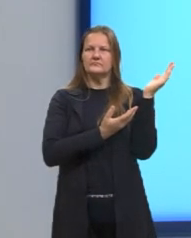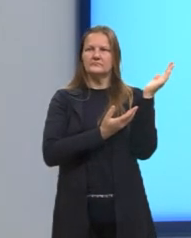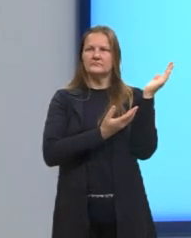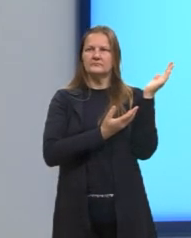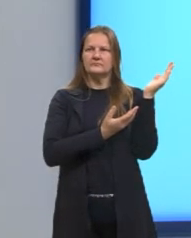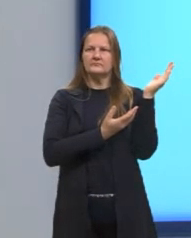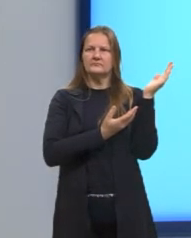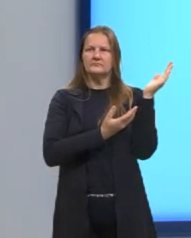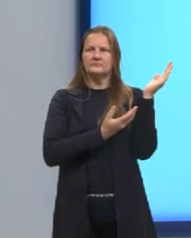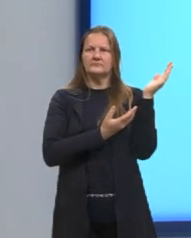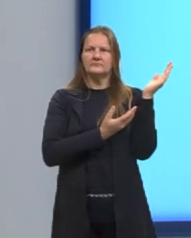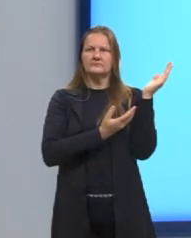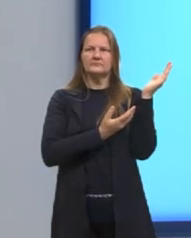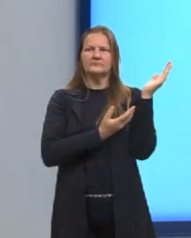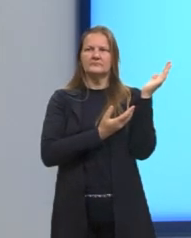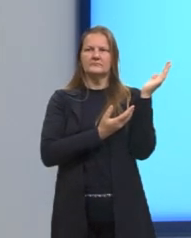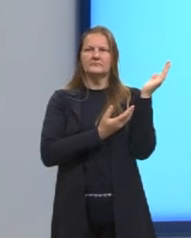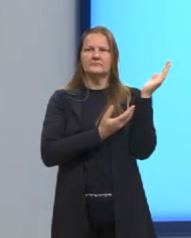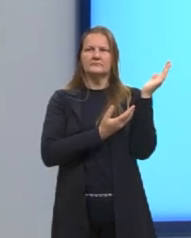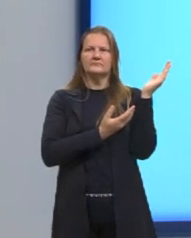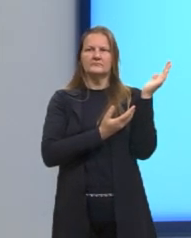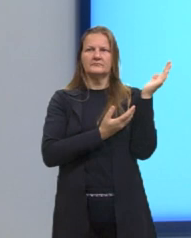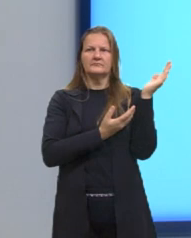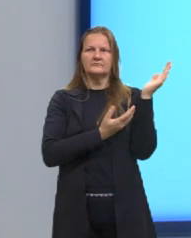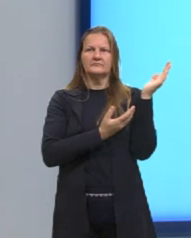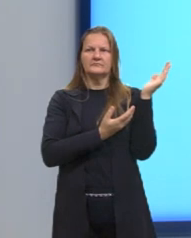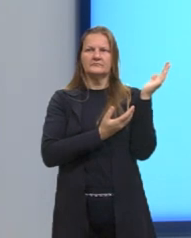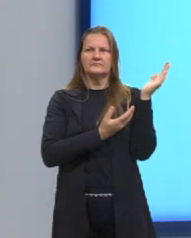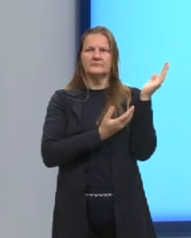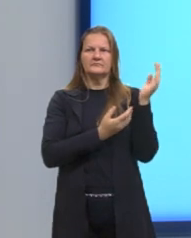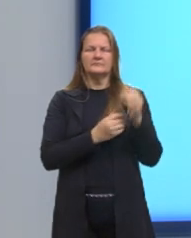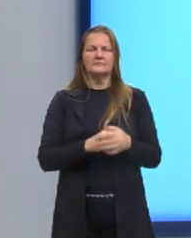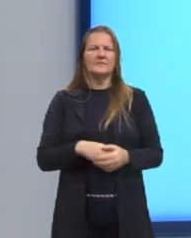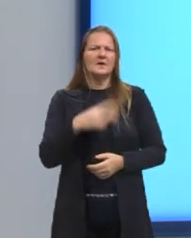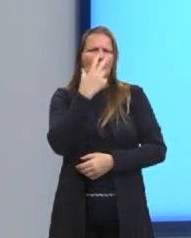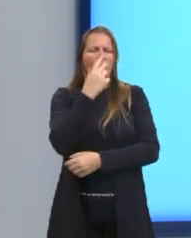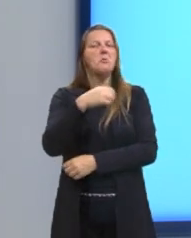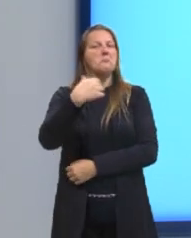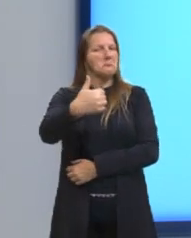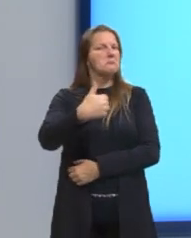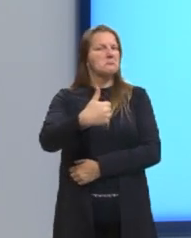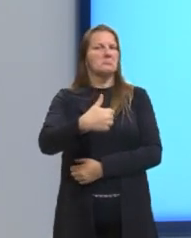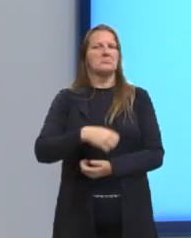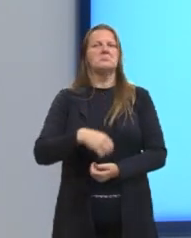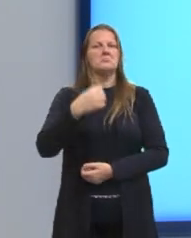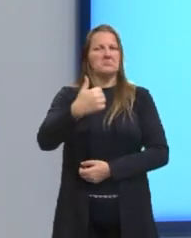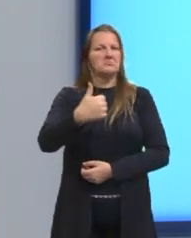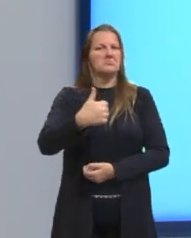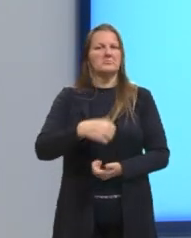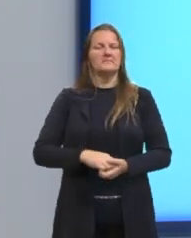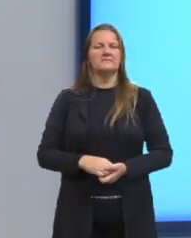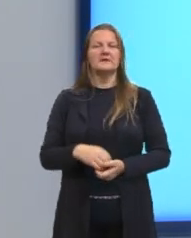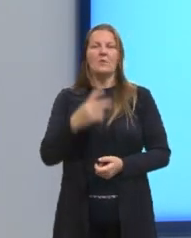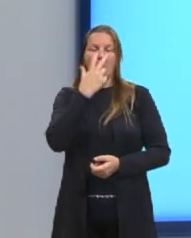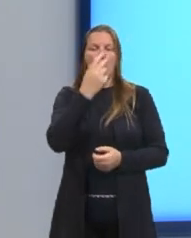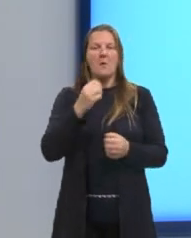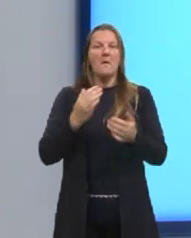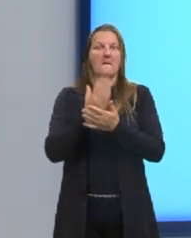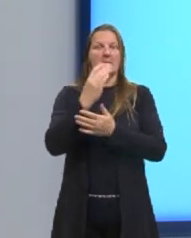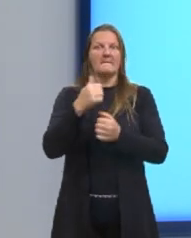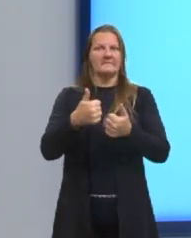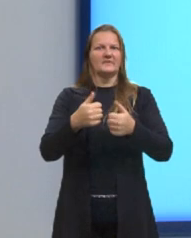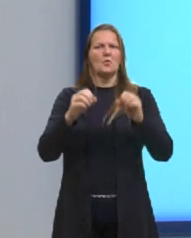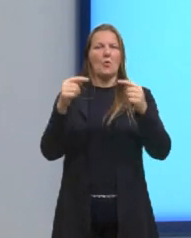thumbs up é o quê? É o sinal usado para demonstrar a aprovação. Então, se eu disser que o meu